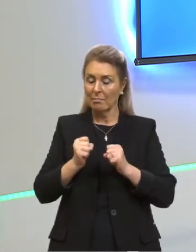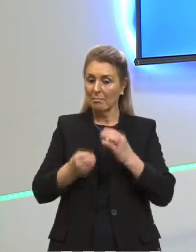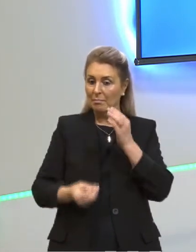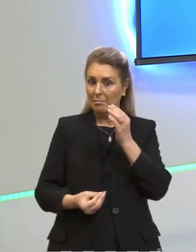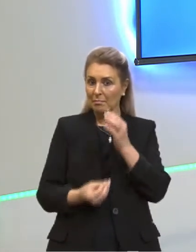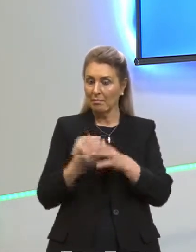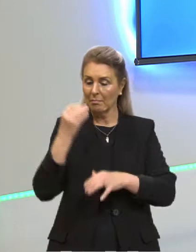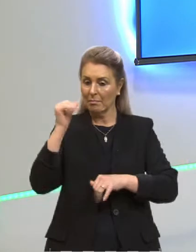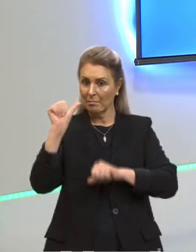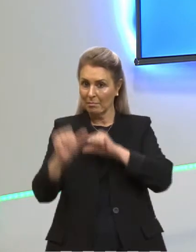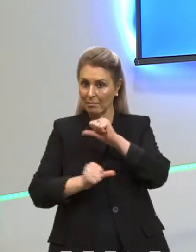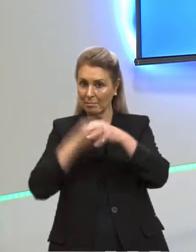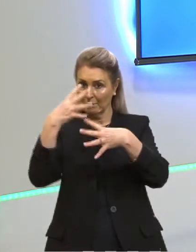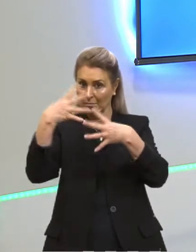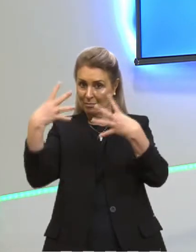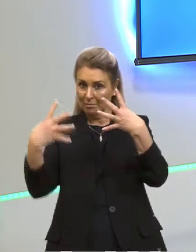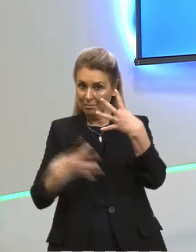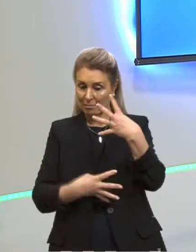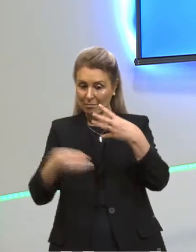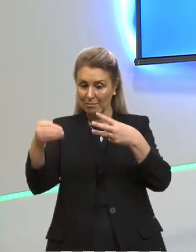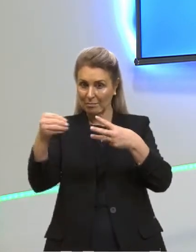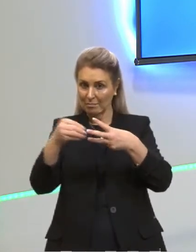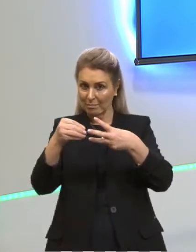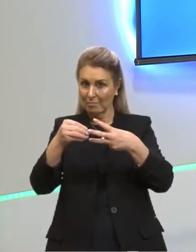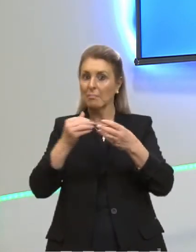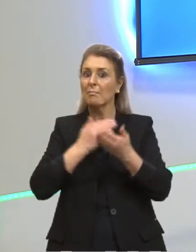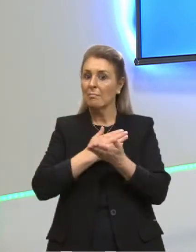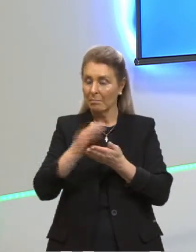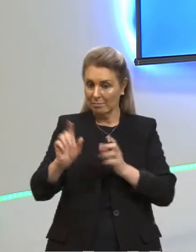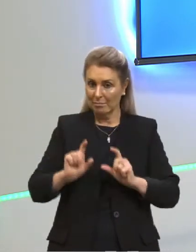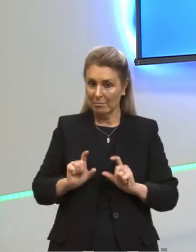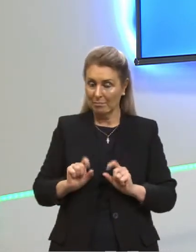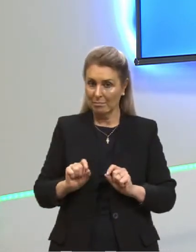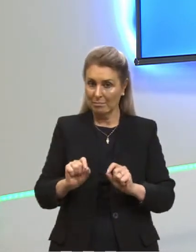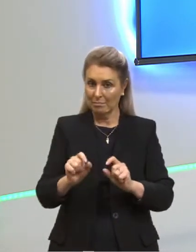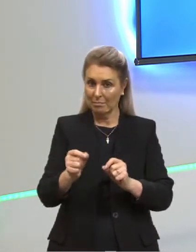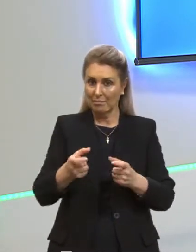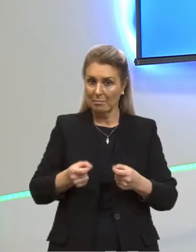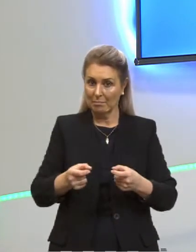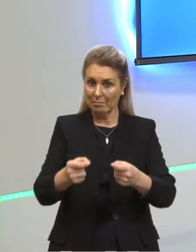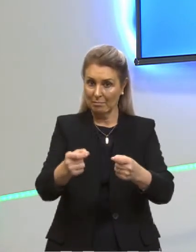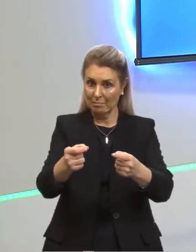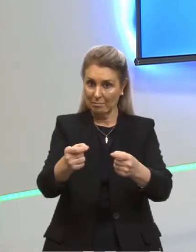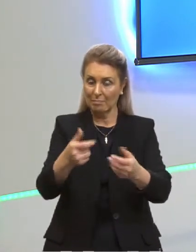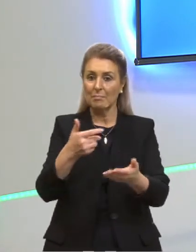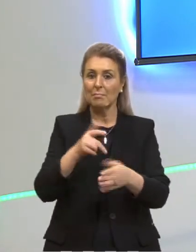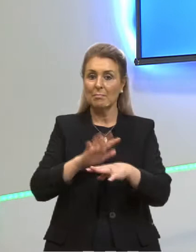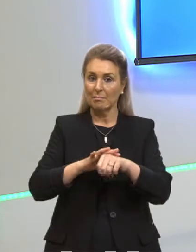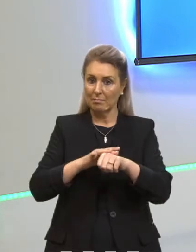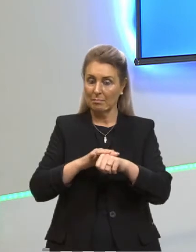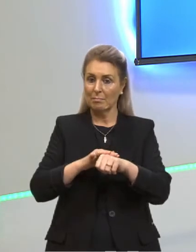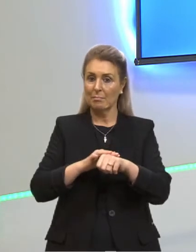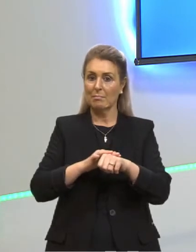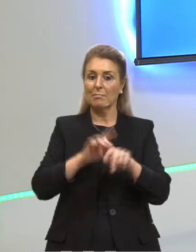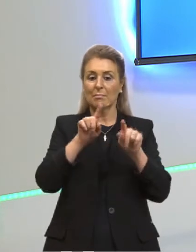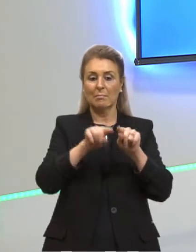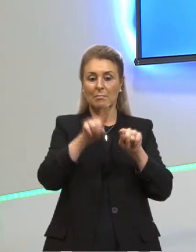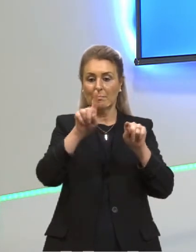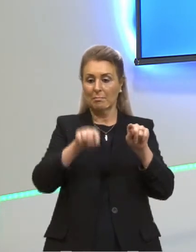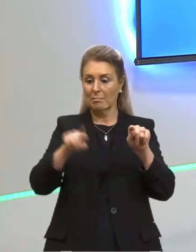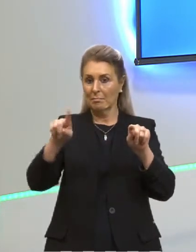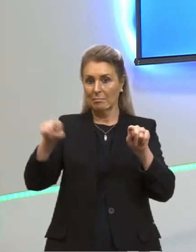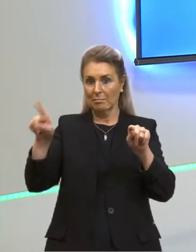mutação lá na sua célula. Isso gera o câncer, né? Nós temos comprimento de ondas,